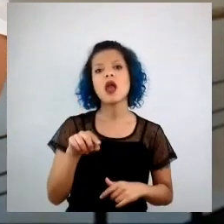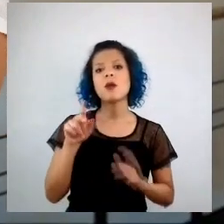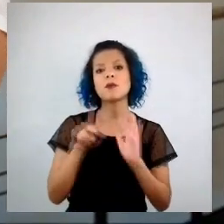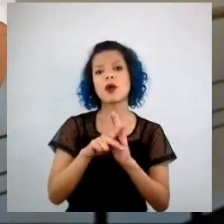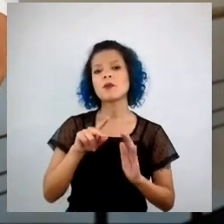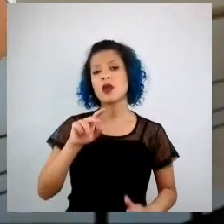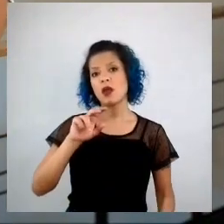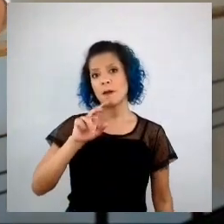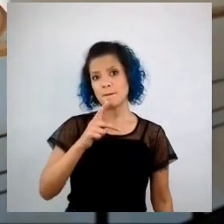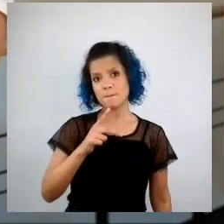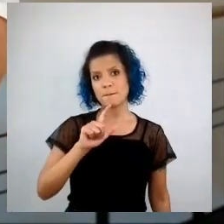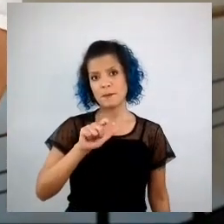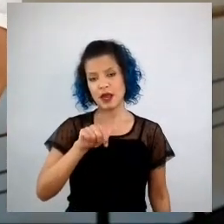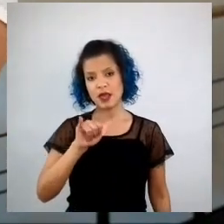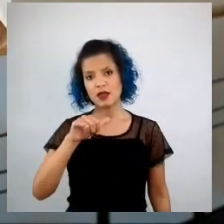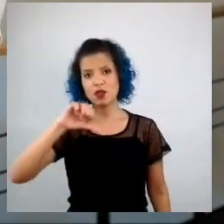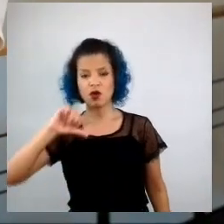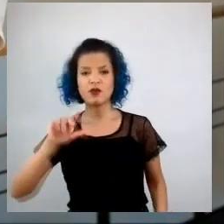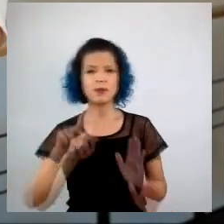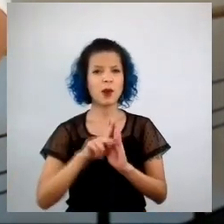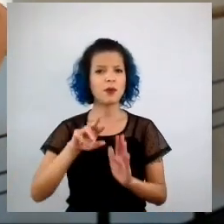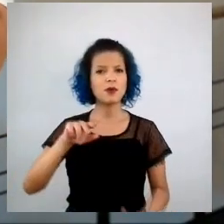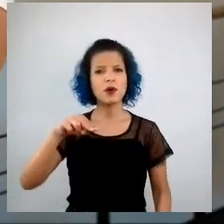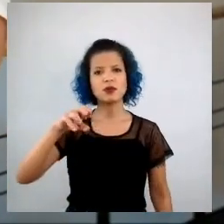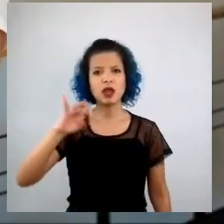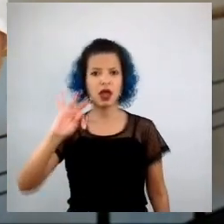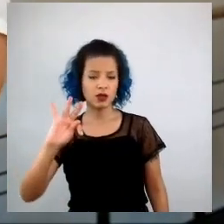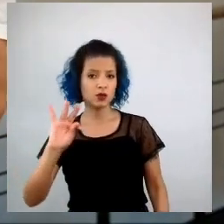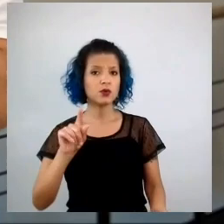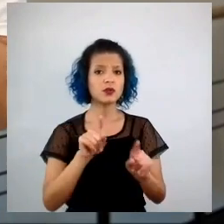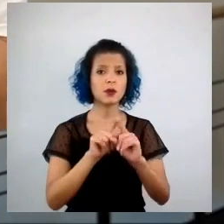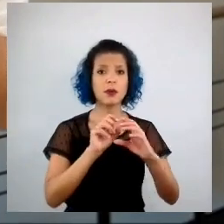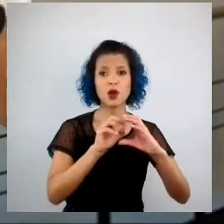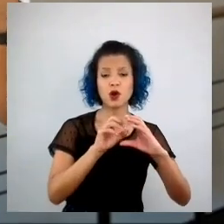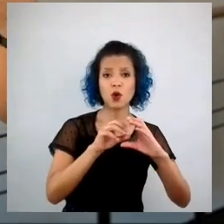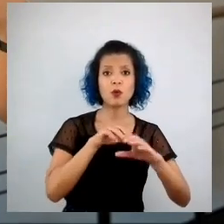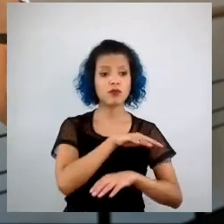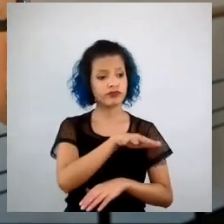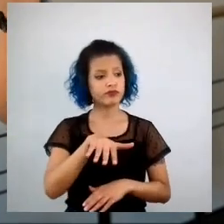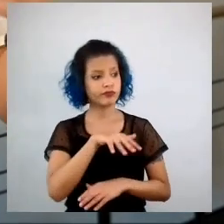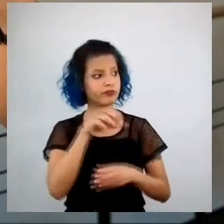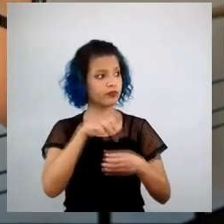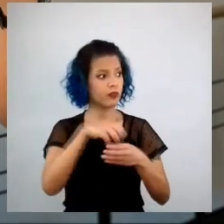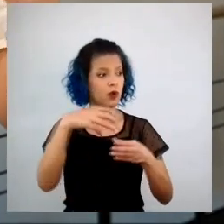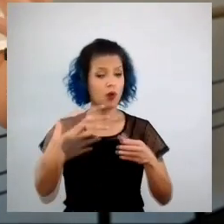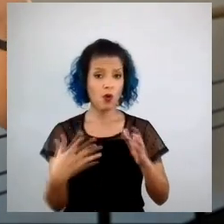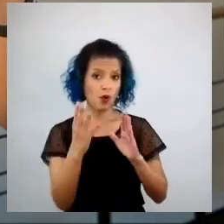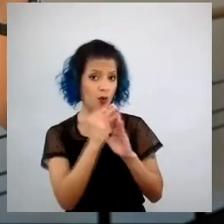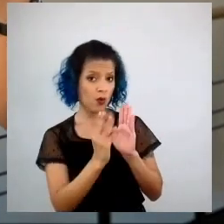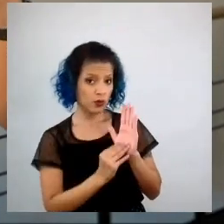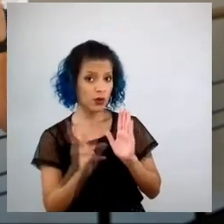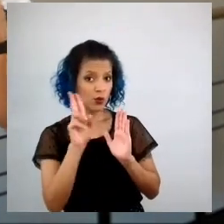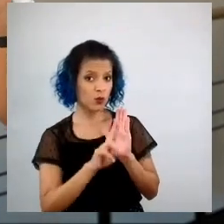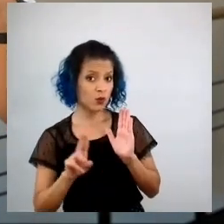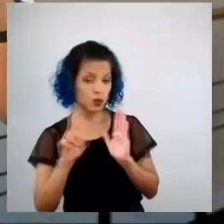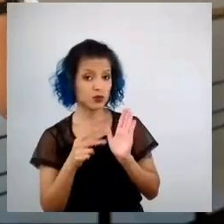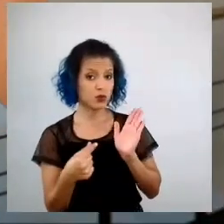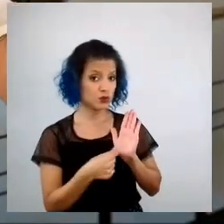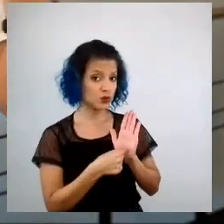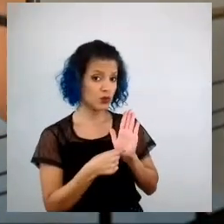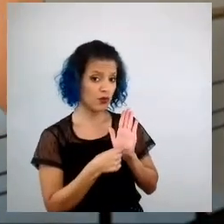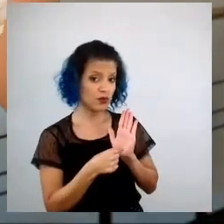Music, a própria Globo, enfim, empresas do mundo de conteúdo que também usam o nosso software e a nossa ferramenta para